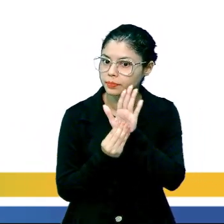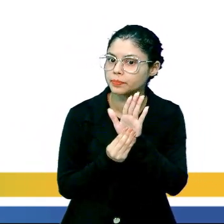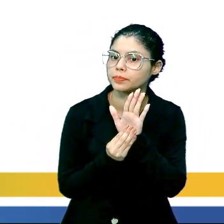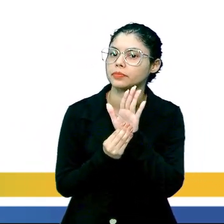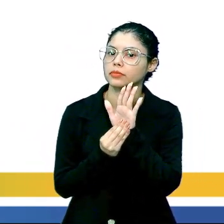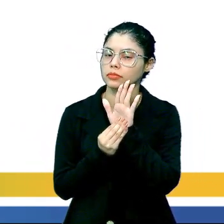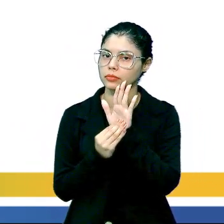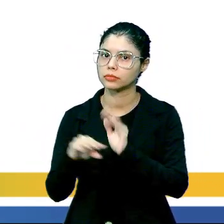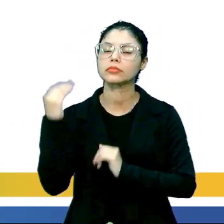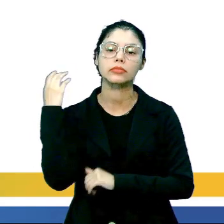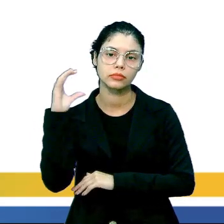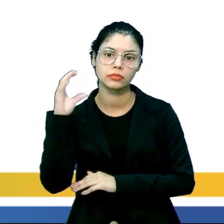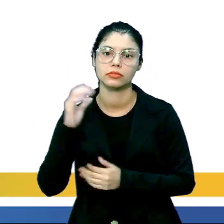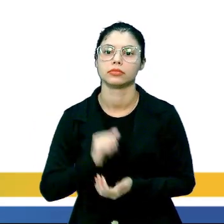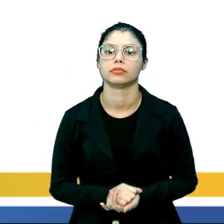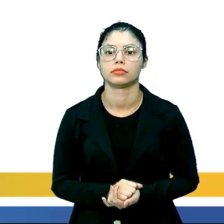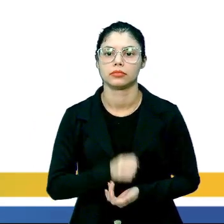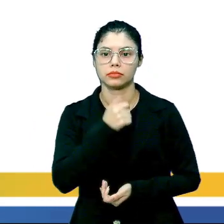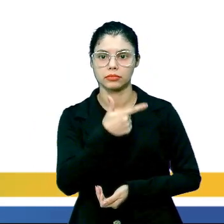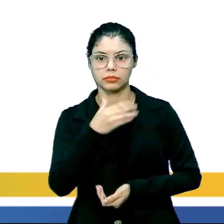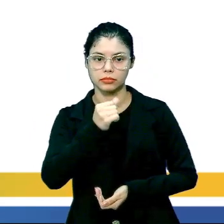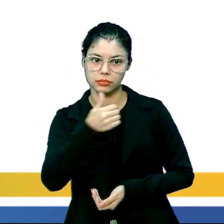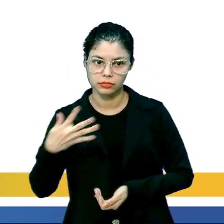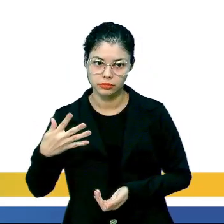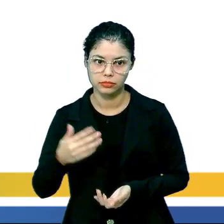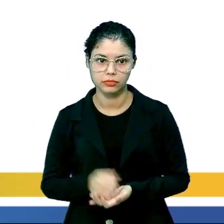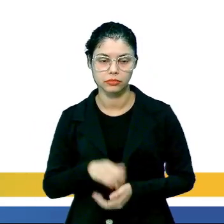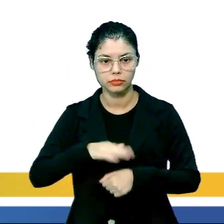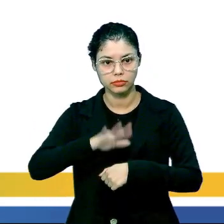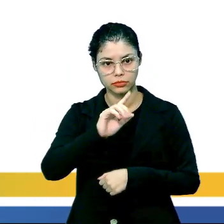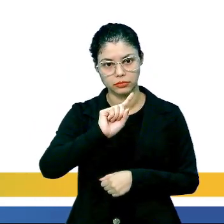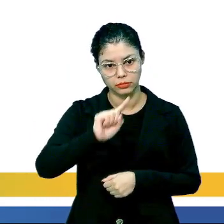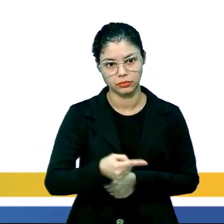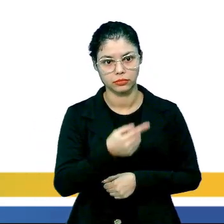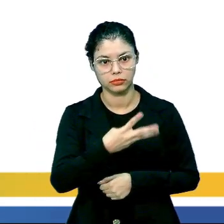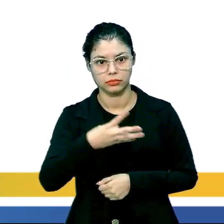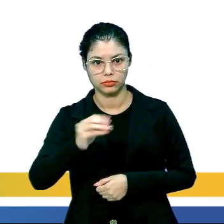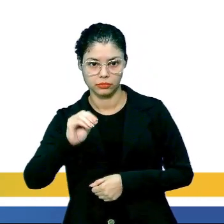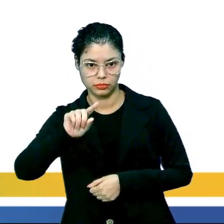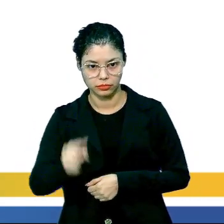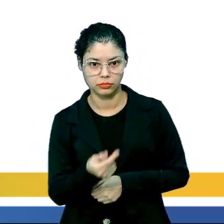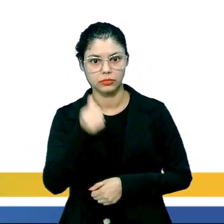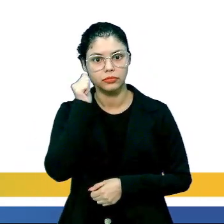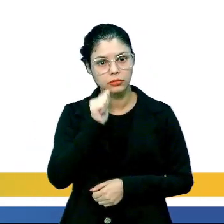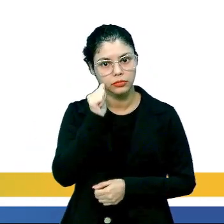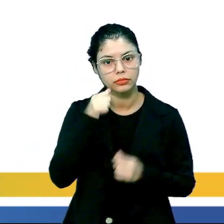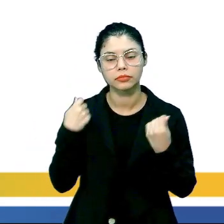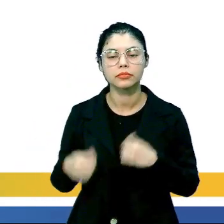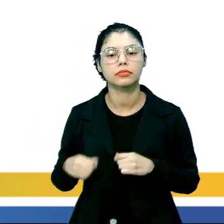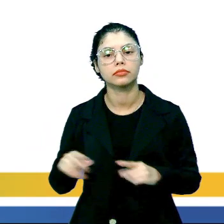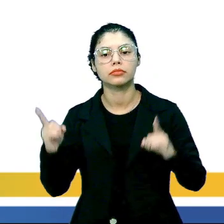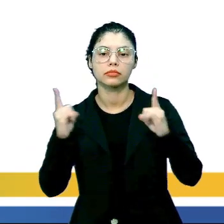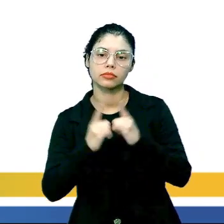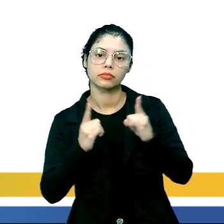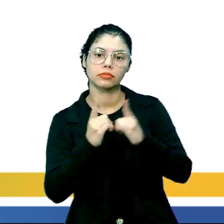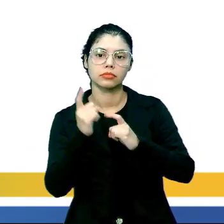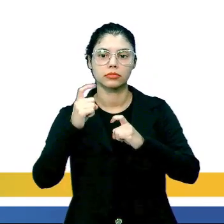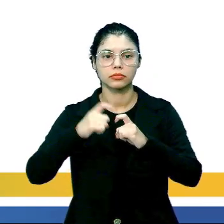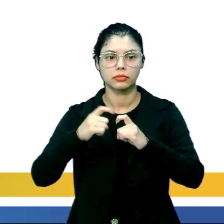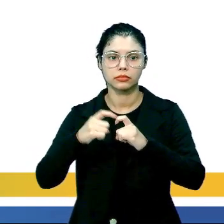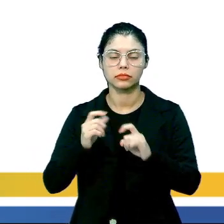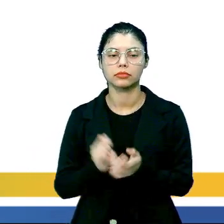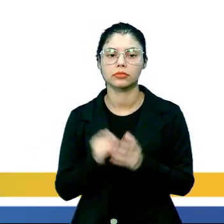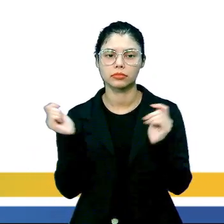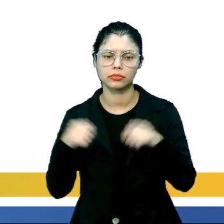comprovado cientificamente, em 2014, mais de 140 mil mulheres precisam de